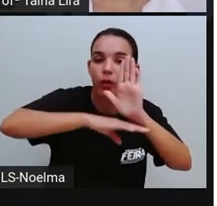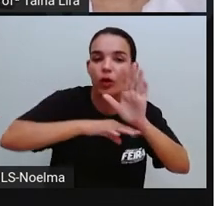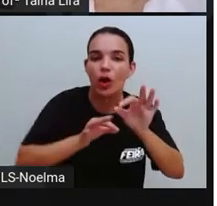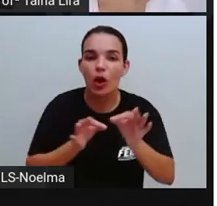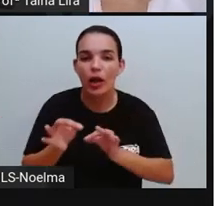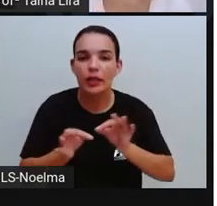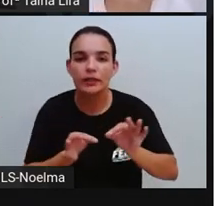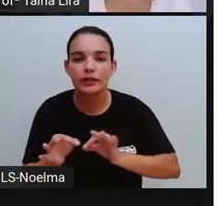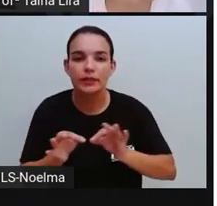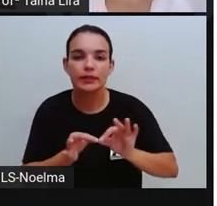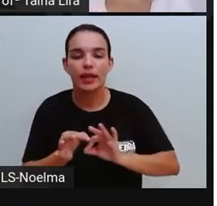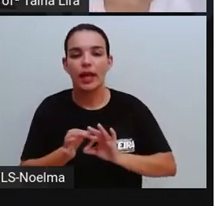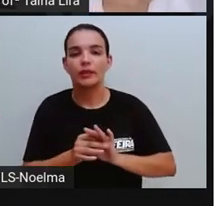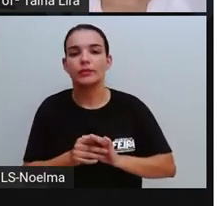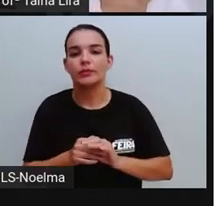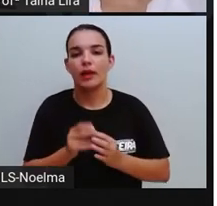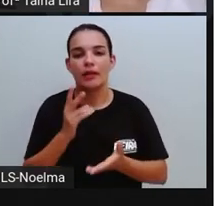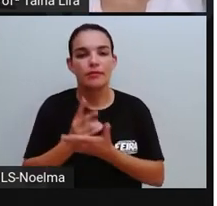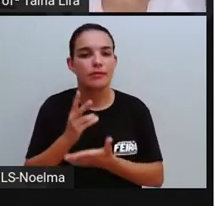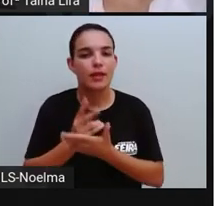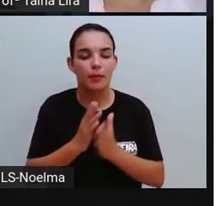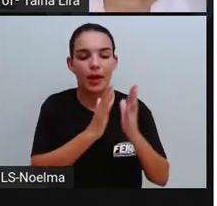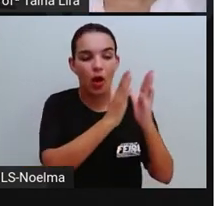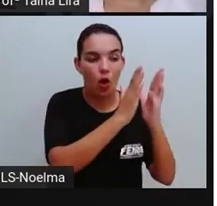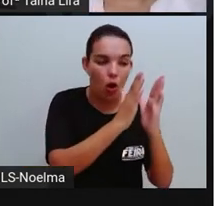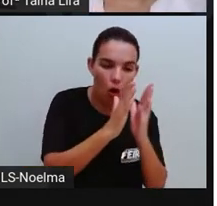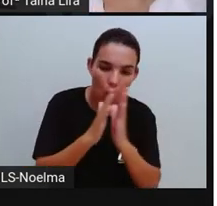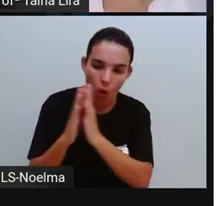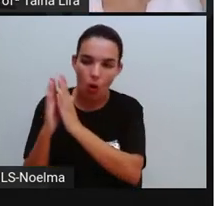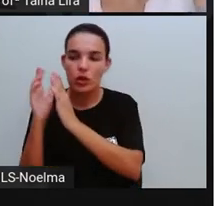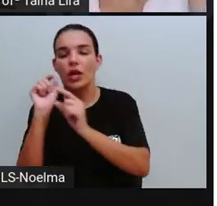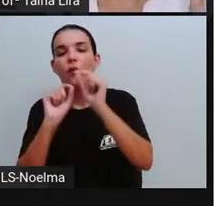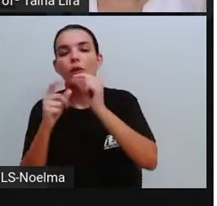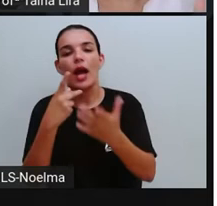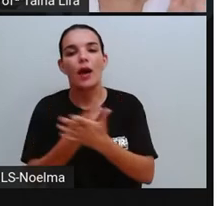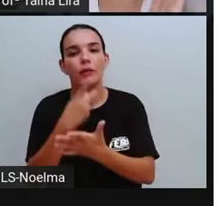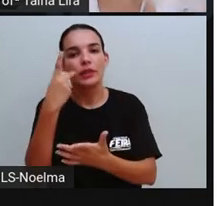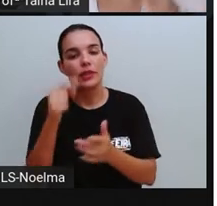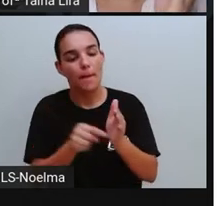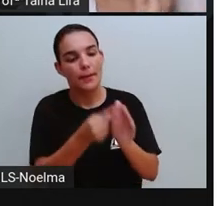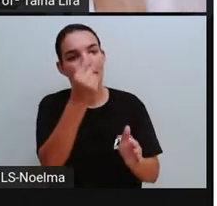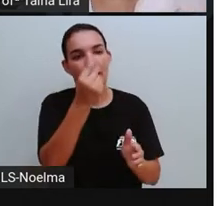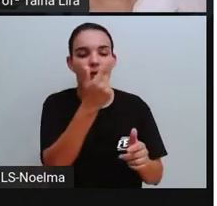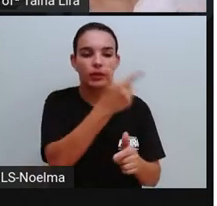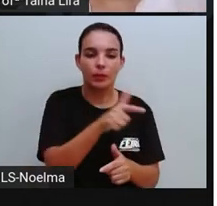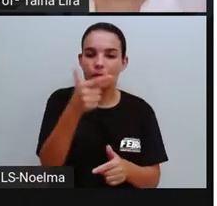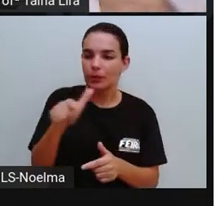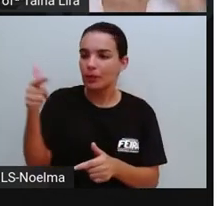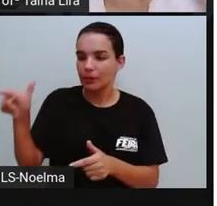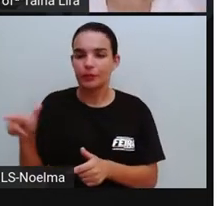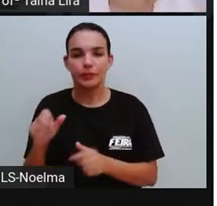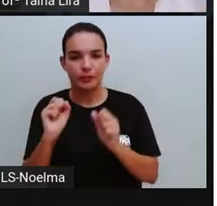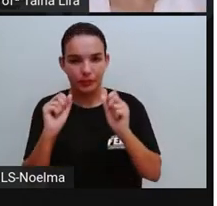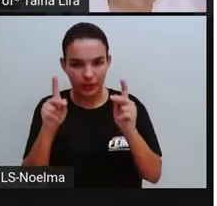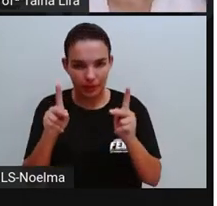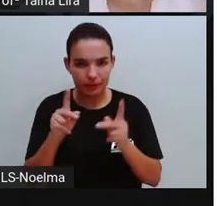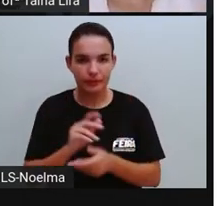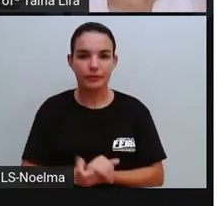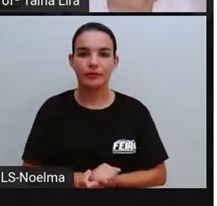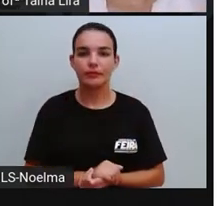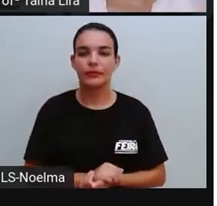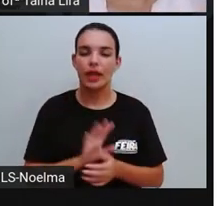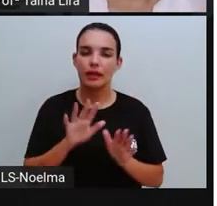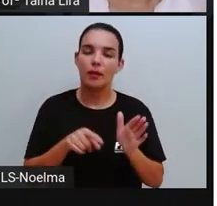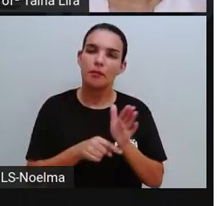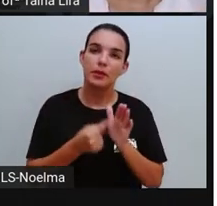-cronológica é o que é sempre na ordem. que aconteceu primeiro, seguido do que aconteceu depois. Então,